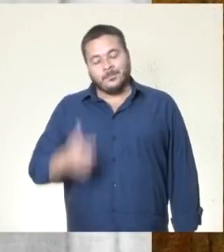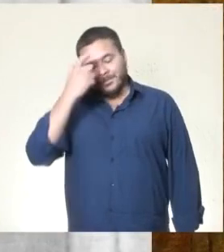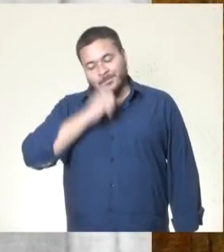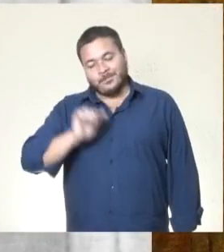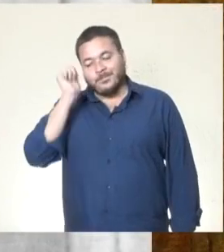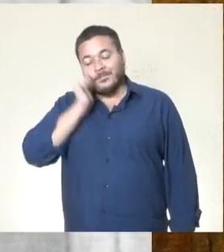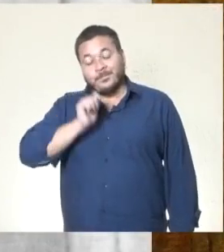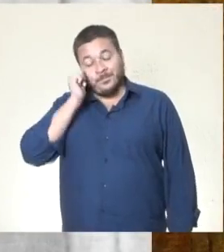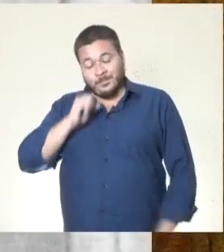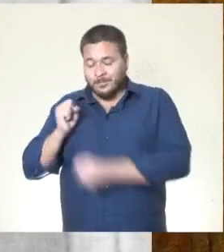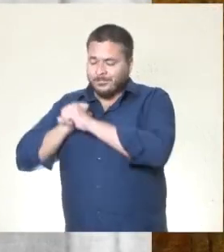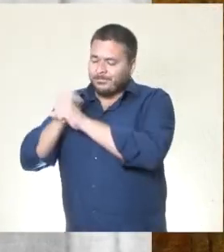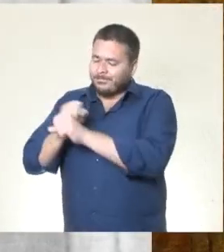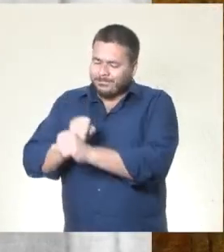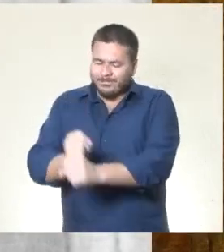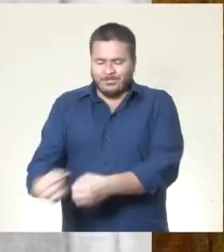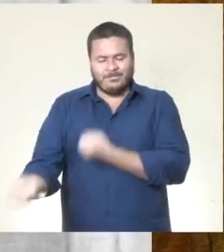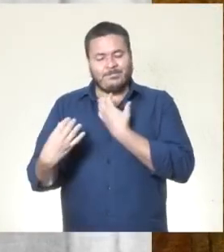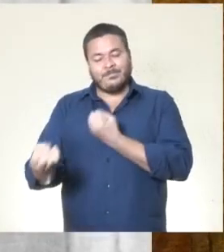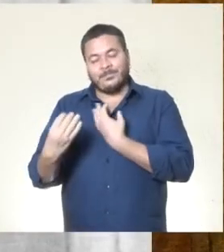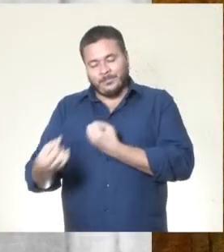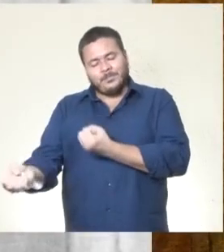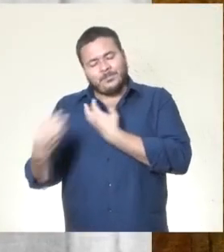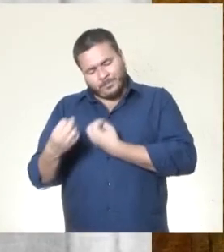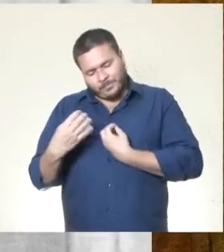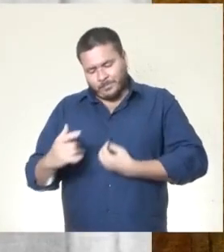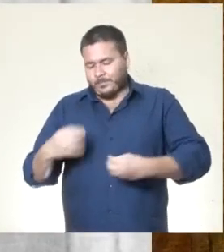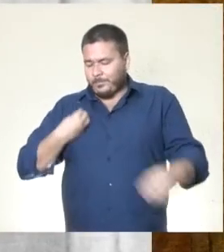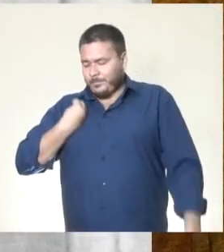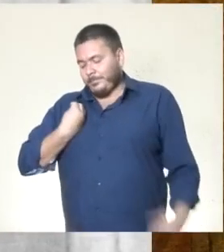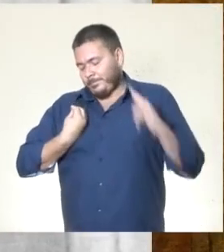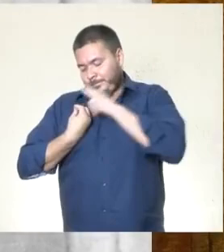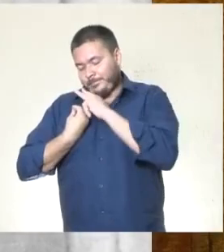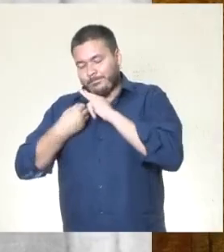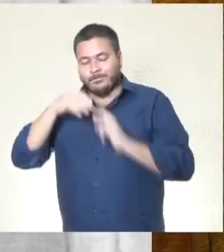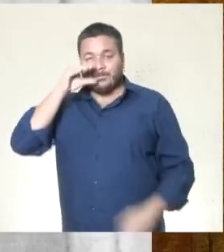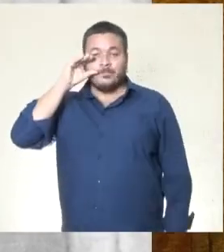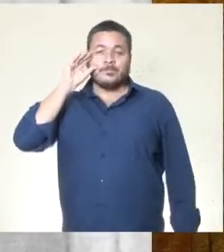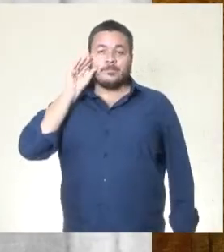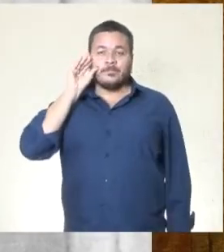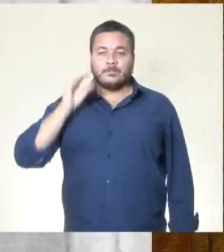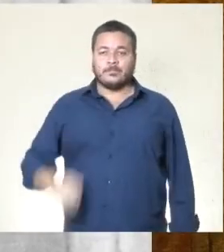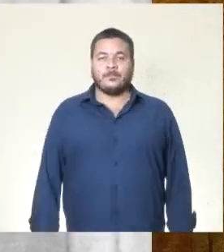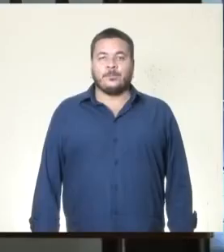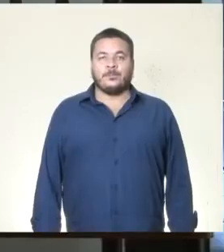Eu sou aquela mulher a quem o tempo muito ensinou. Ensinou a amar a vida. Cora Coralina.